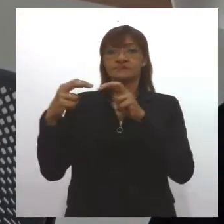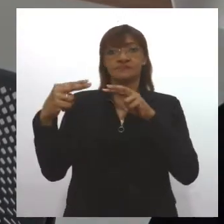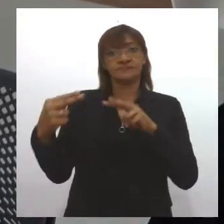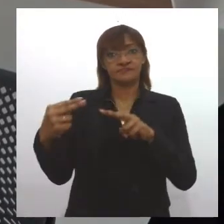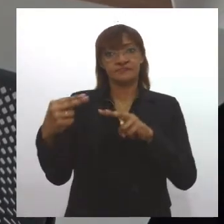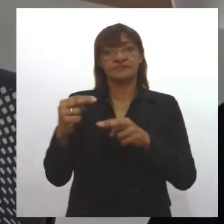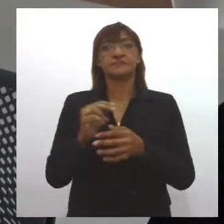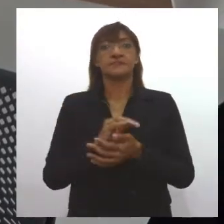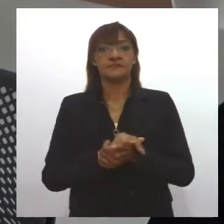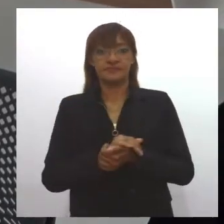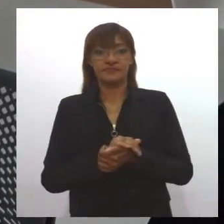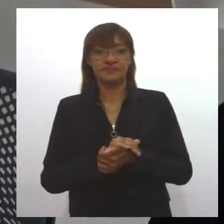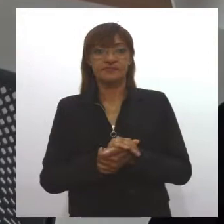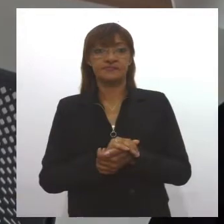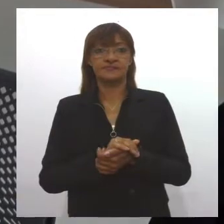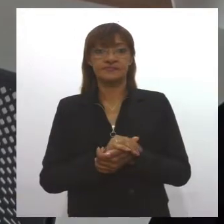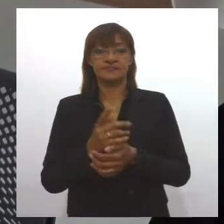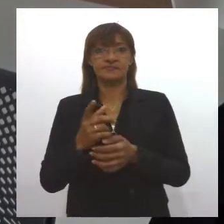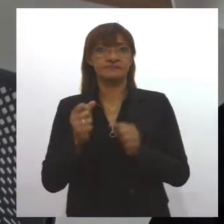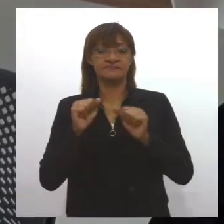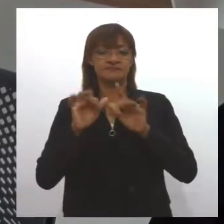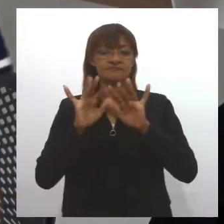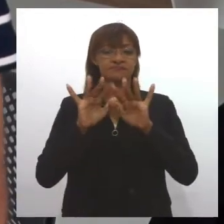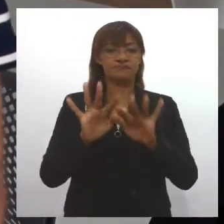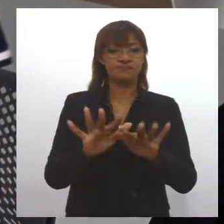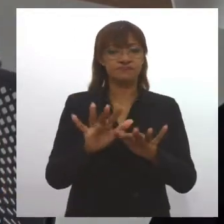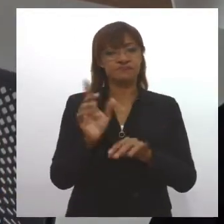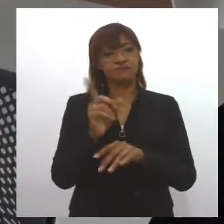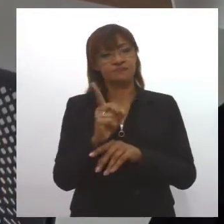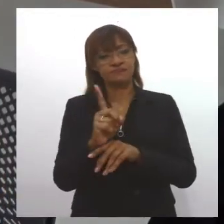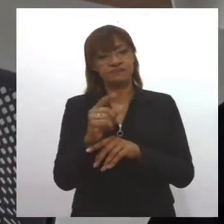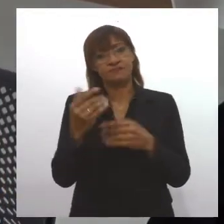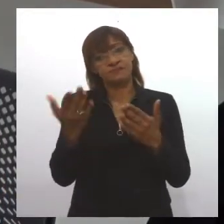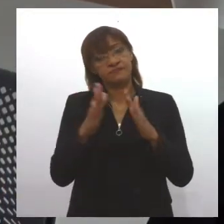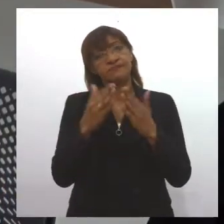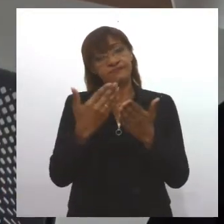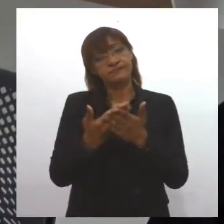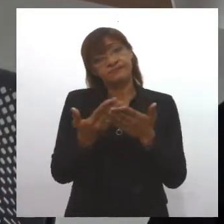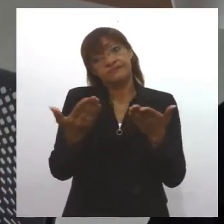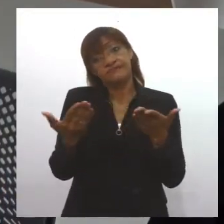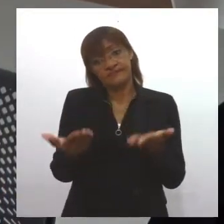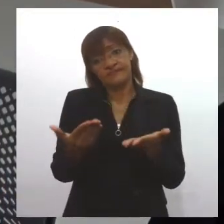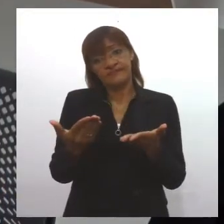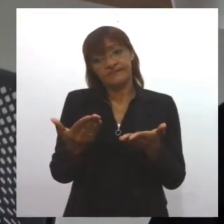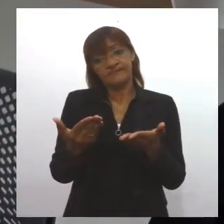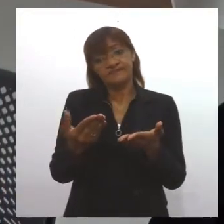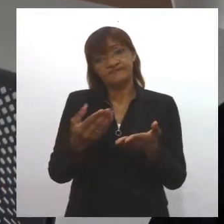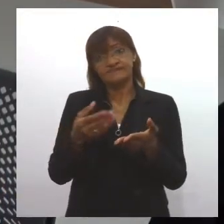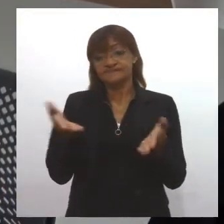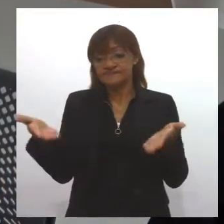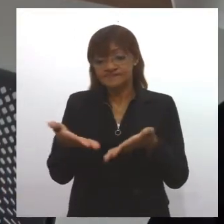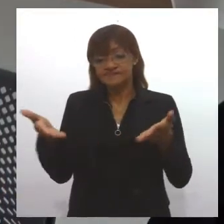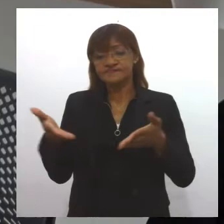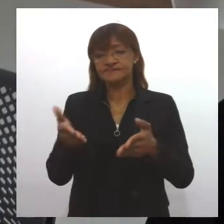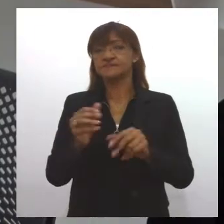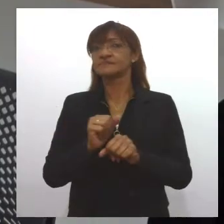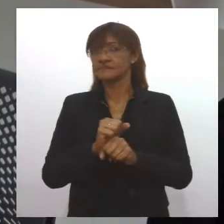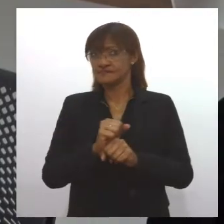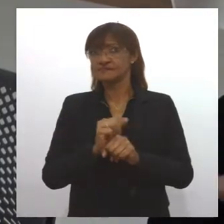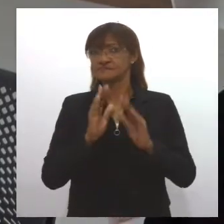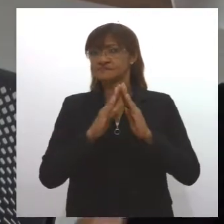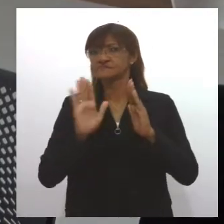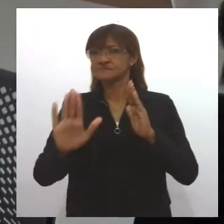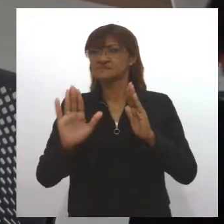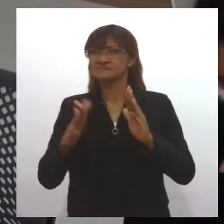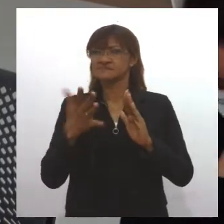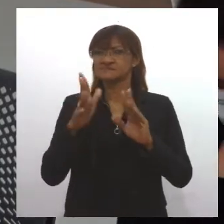não aglomerar muita gente nas escolas. Então eu acho que é prudente agora ela ficar um pouquinho em casa, pelo